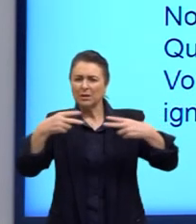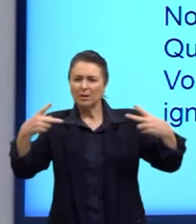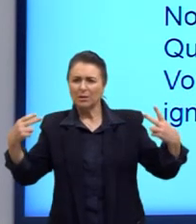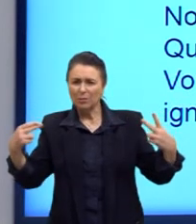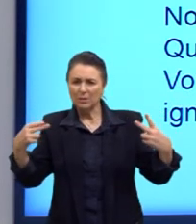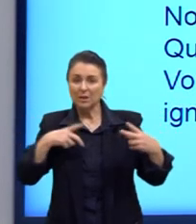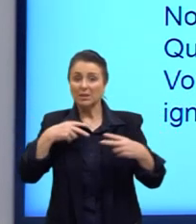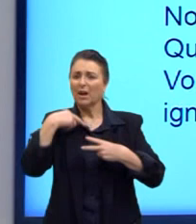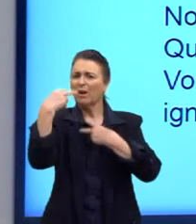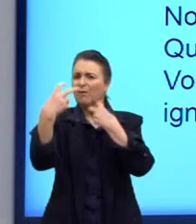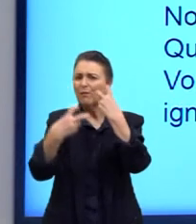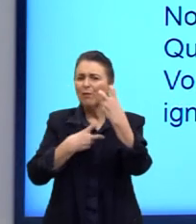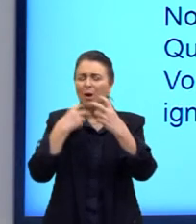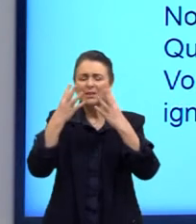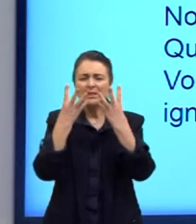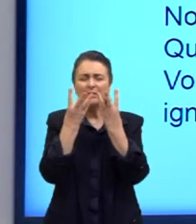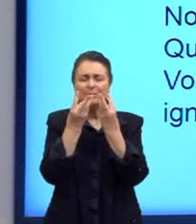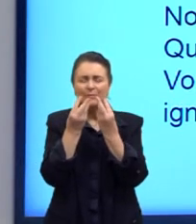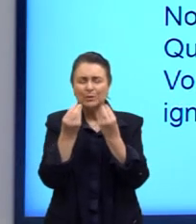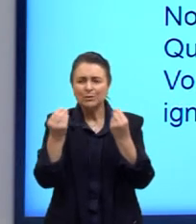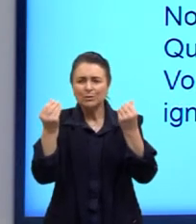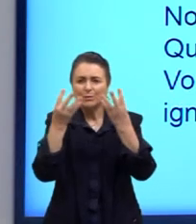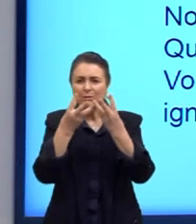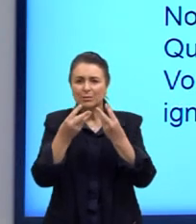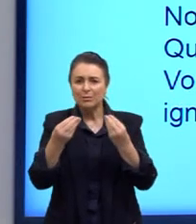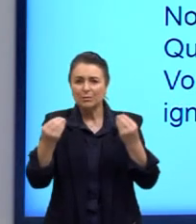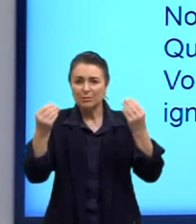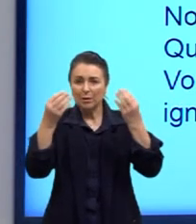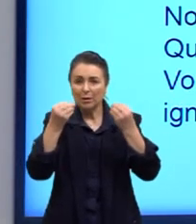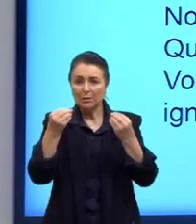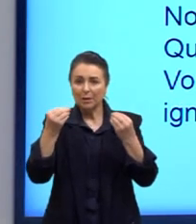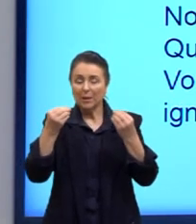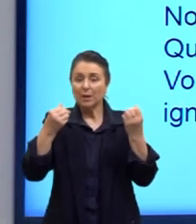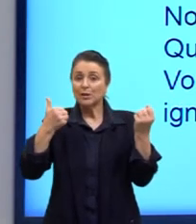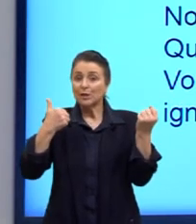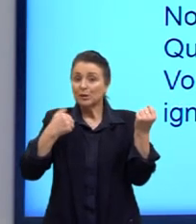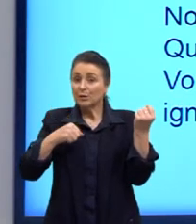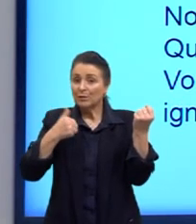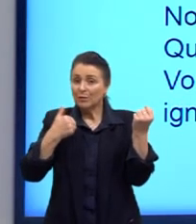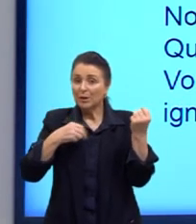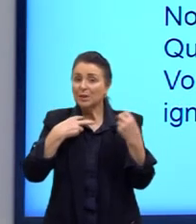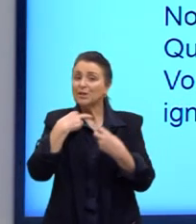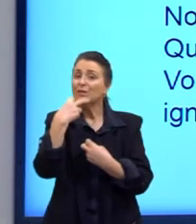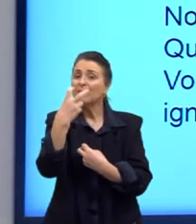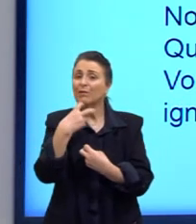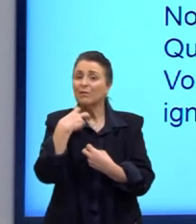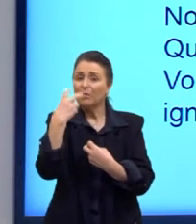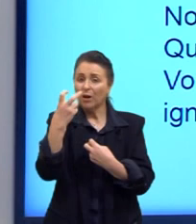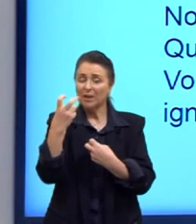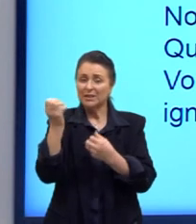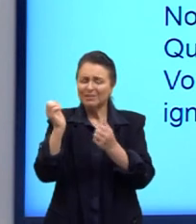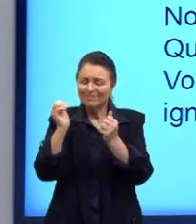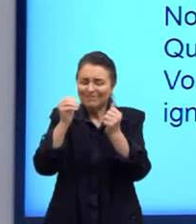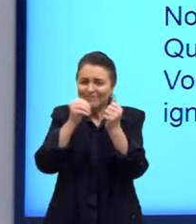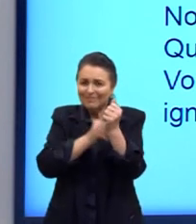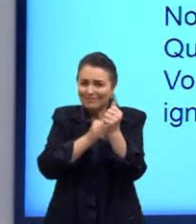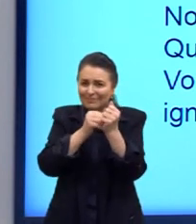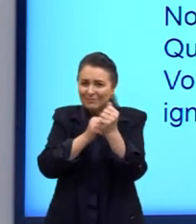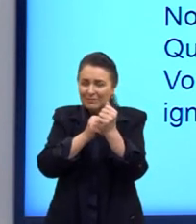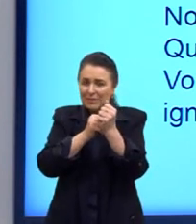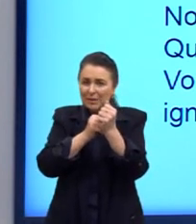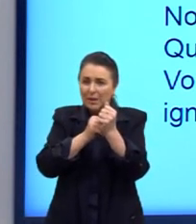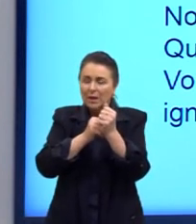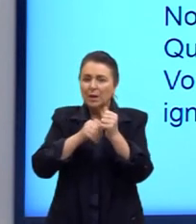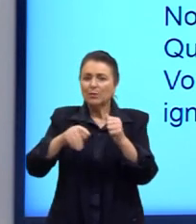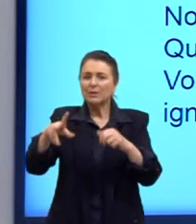veladas, veludadas vozes, volúpias dos violões, vozes veladas, vagam nos velhos